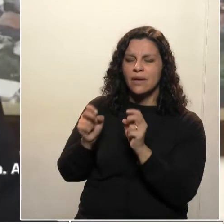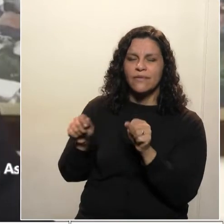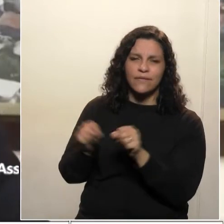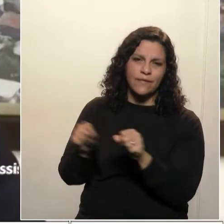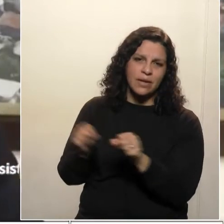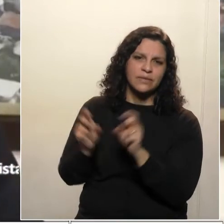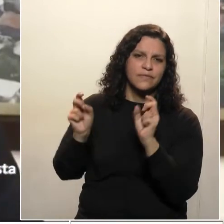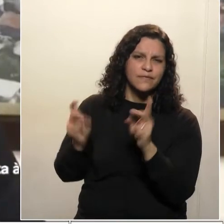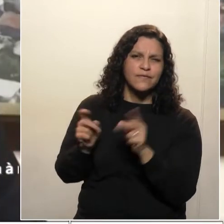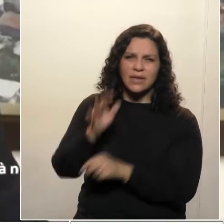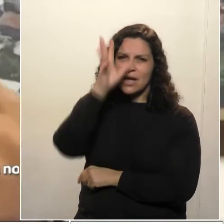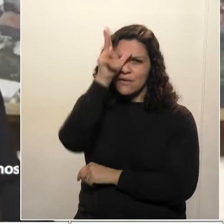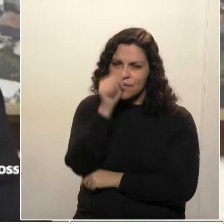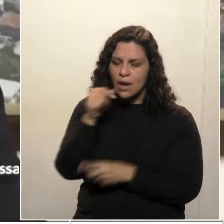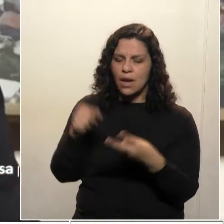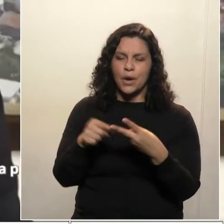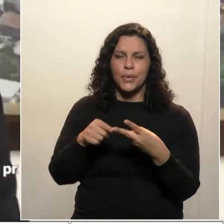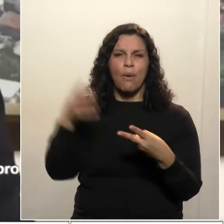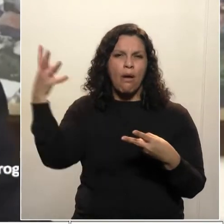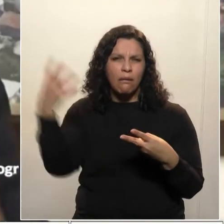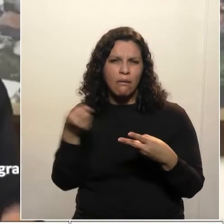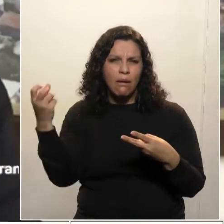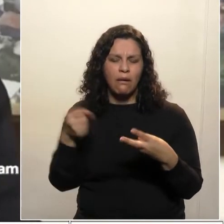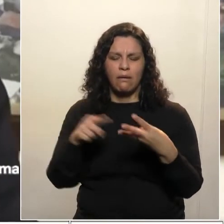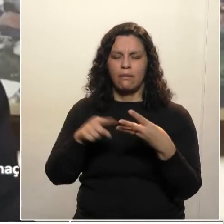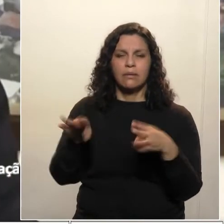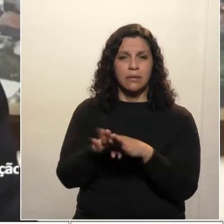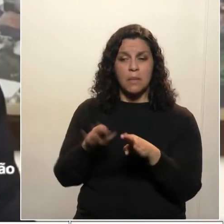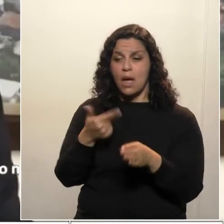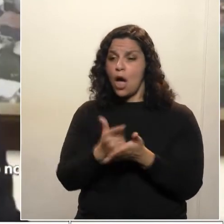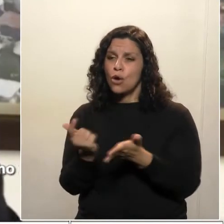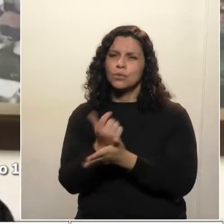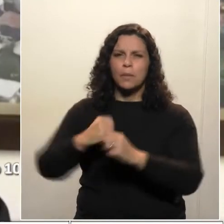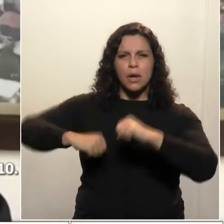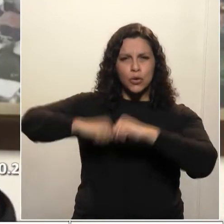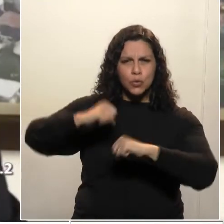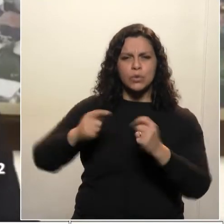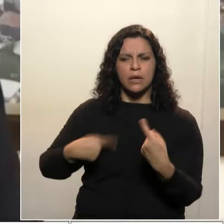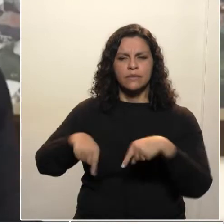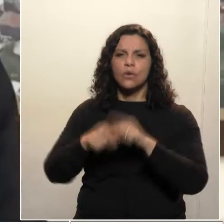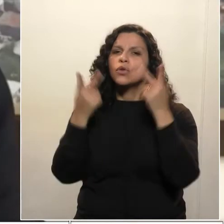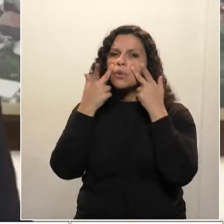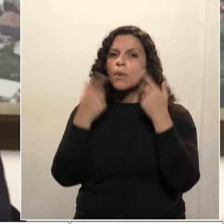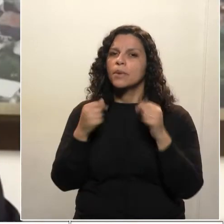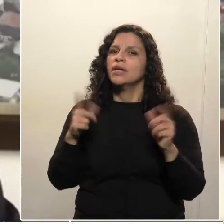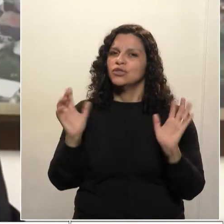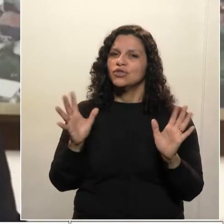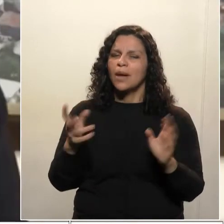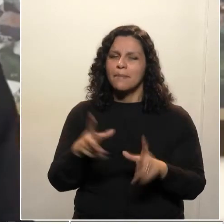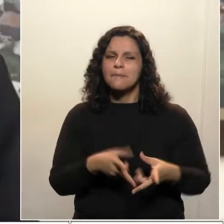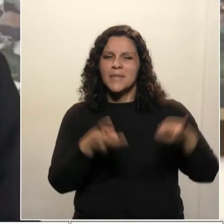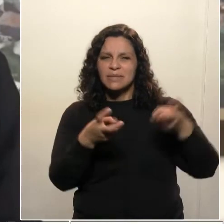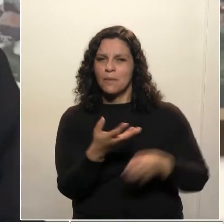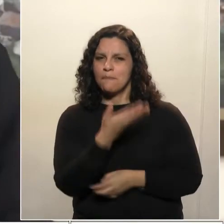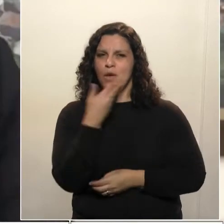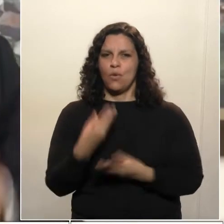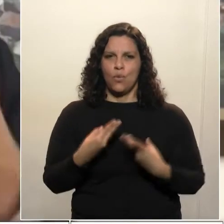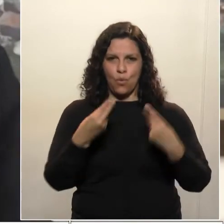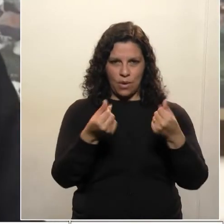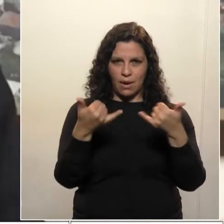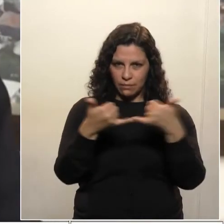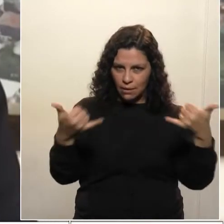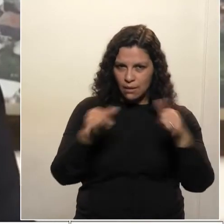produtores de leite, e que já, seguidamente, tem aí relatado os bons efeitos que têm se percebido.